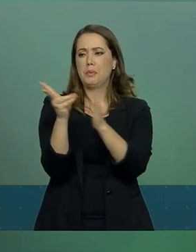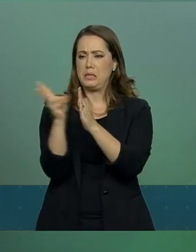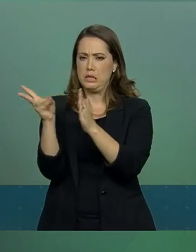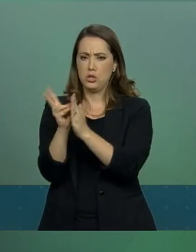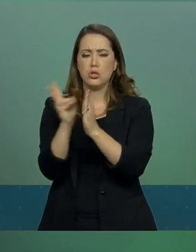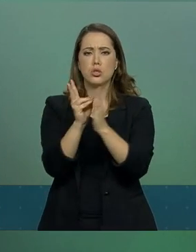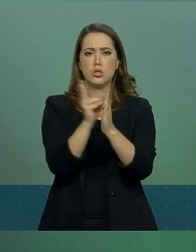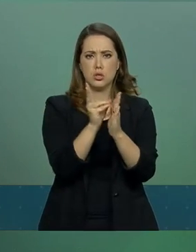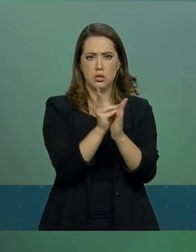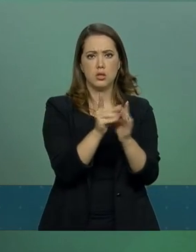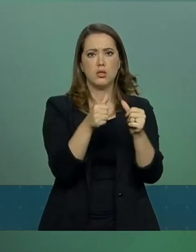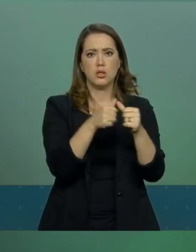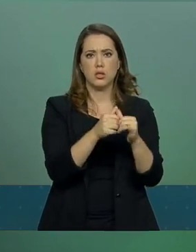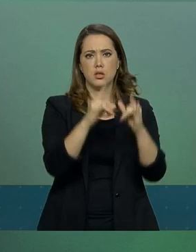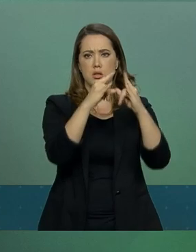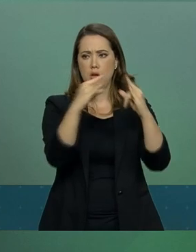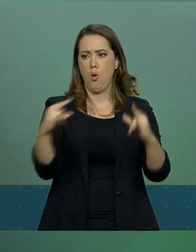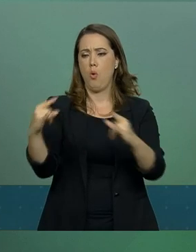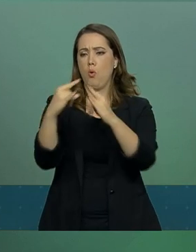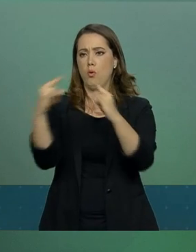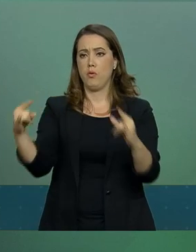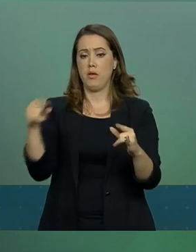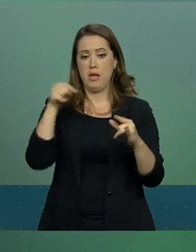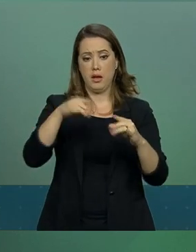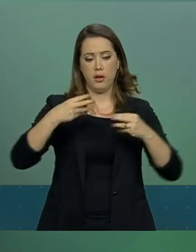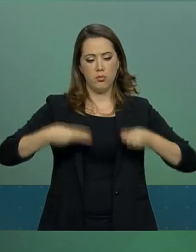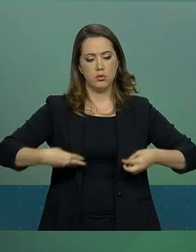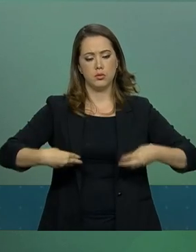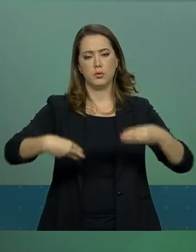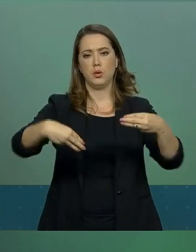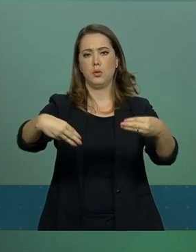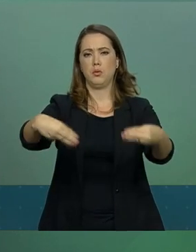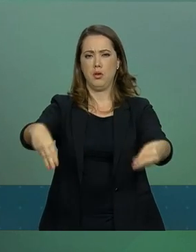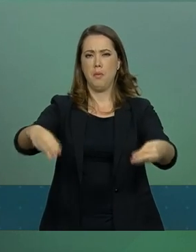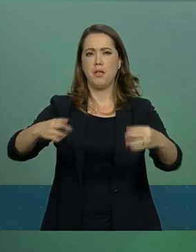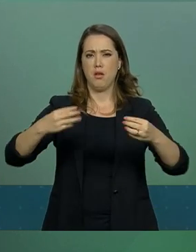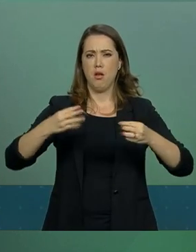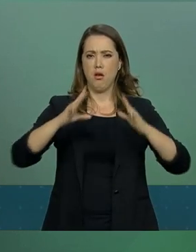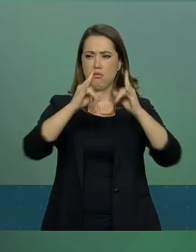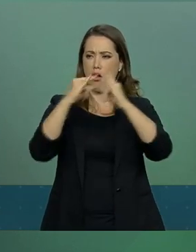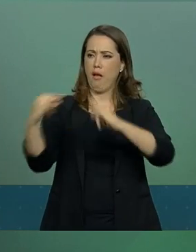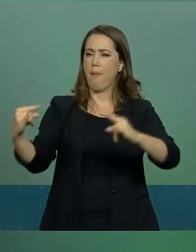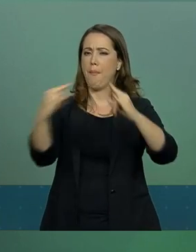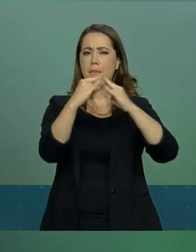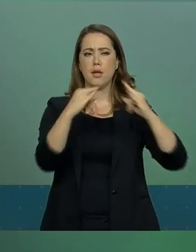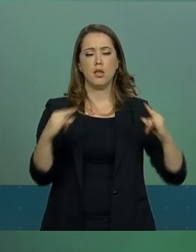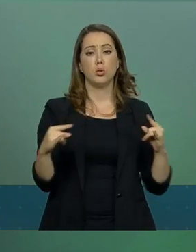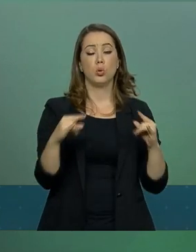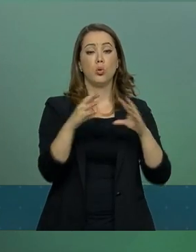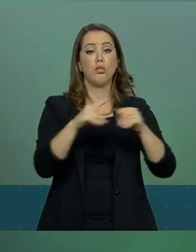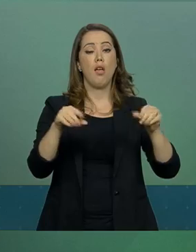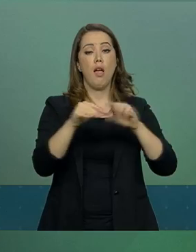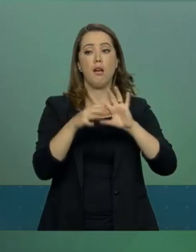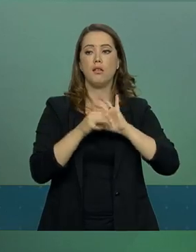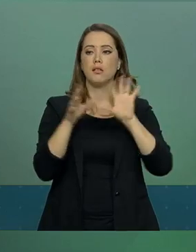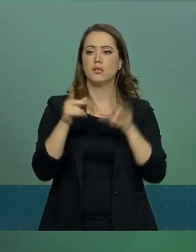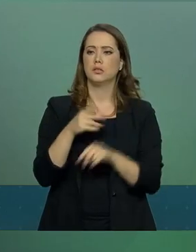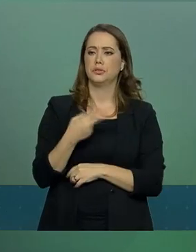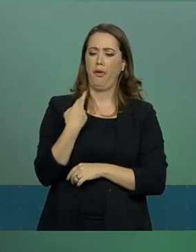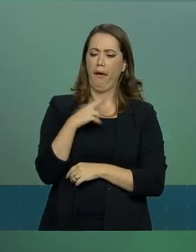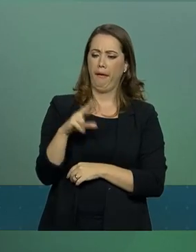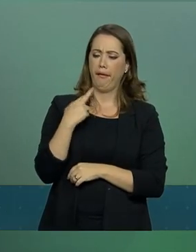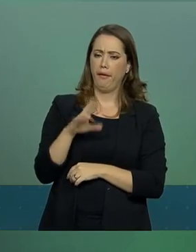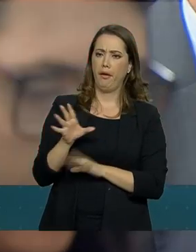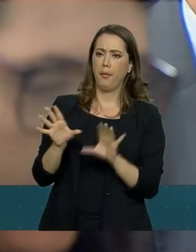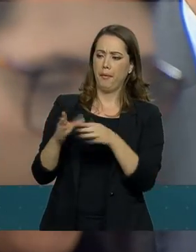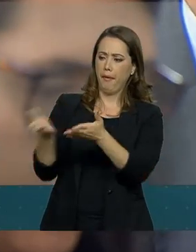participando do acampamento Terra Livre, aqui na Esplanada dos Ministérios, eles reclamam do fato de terem sido recebidos